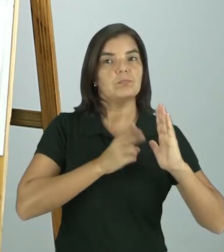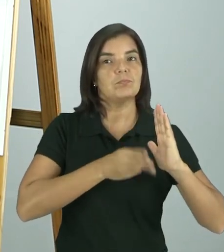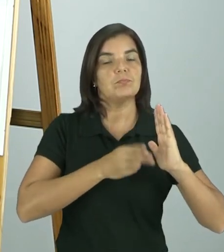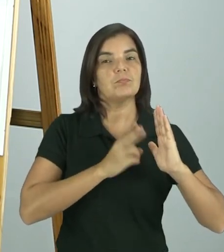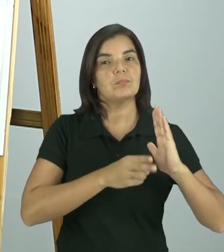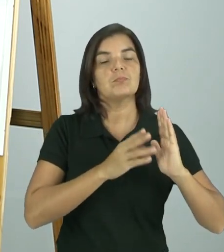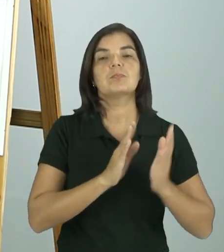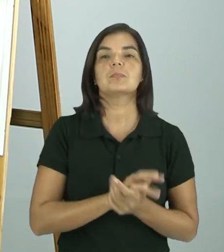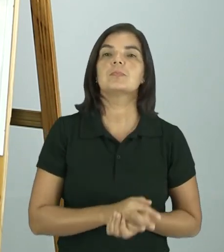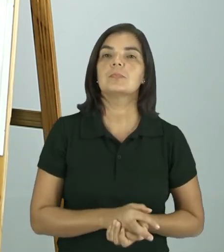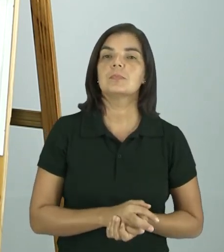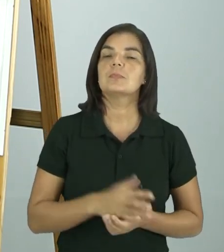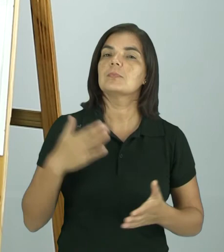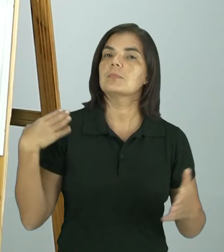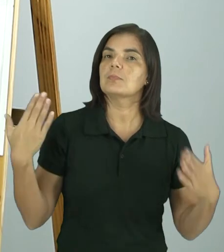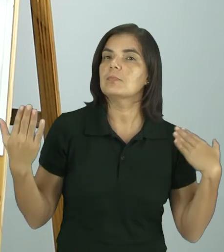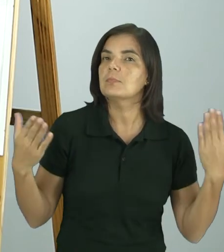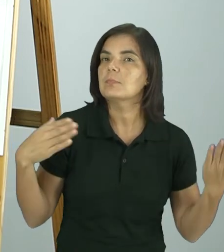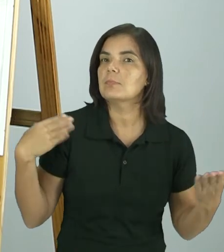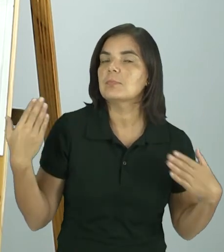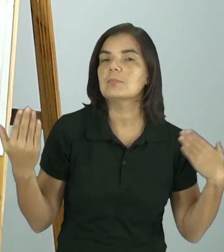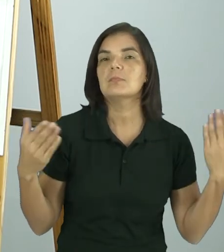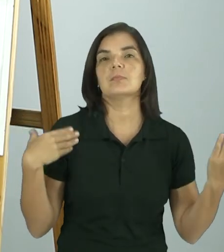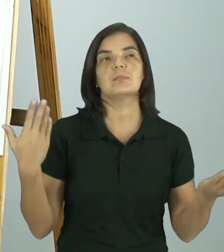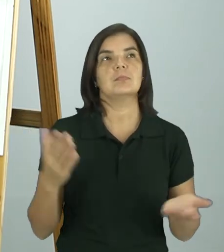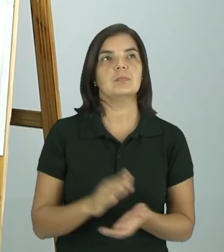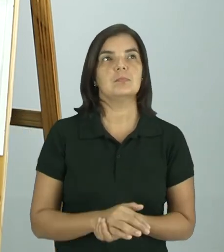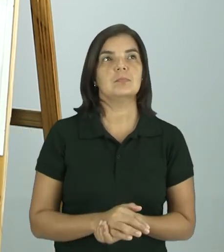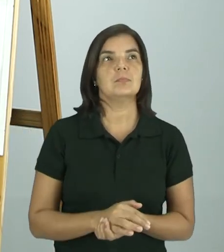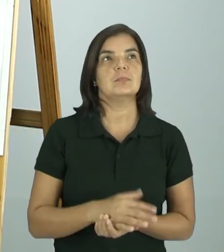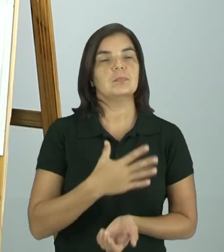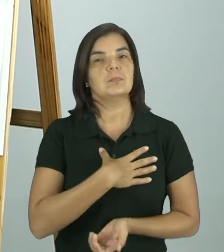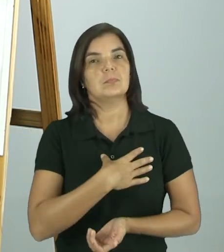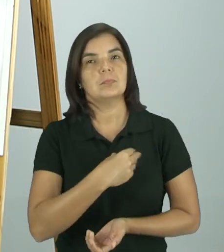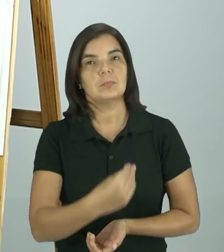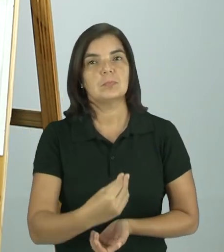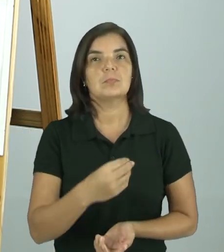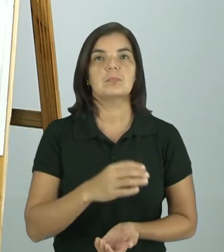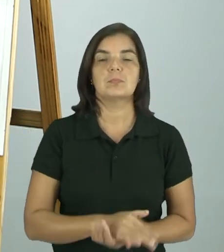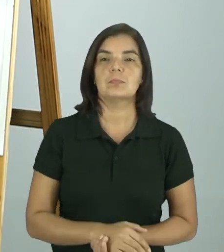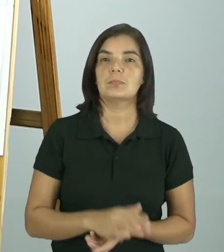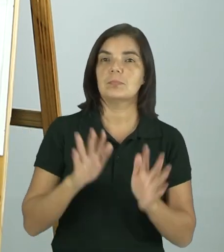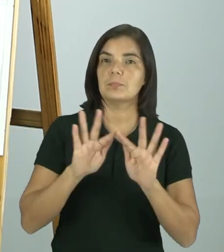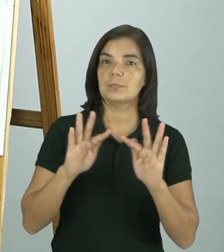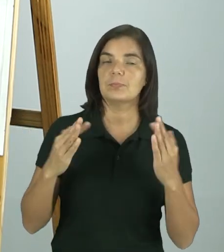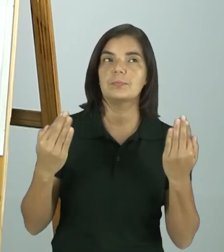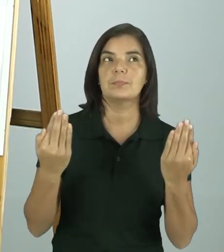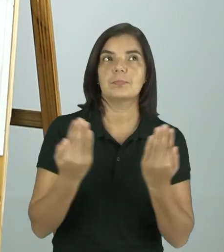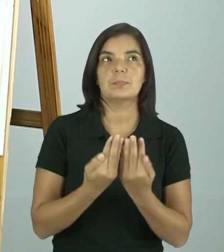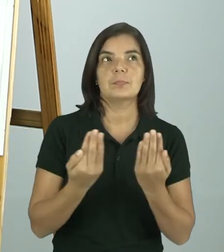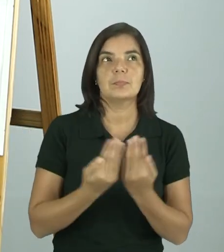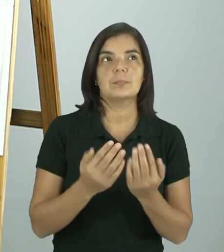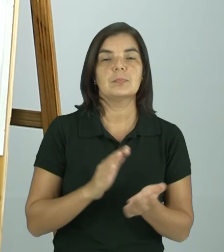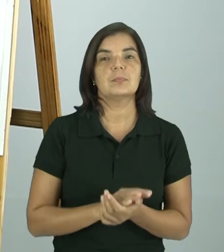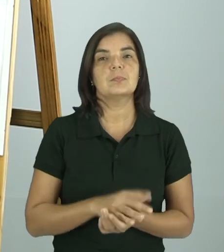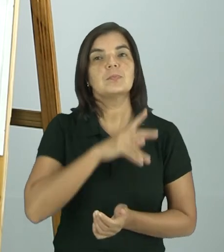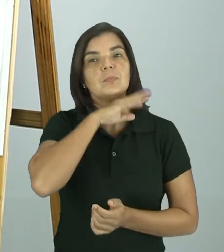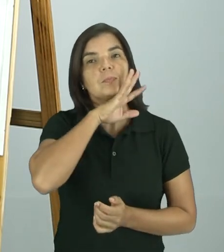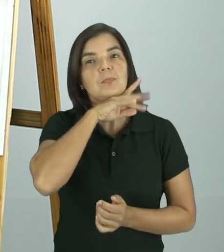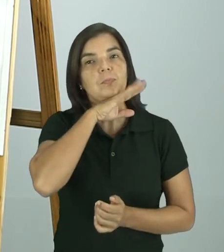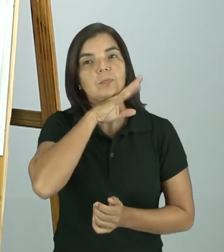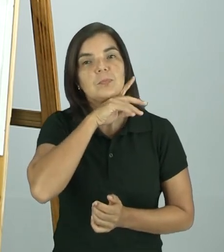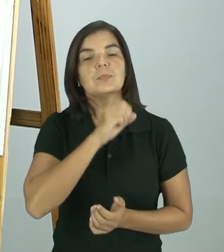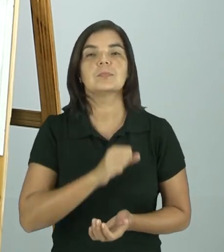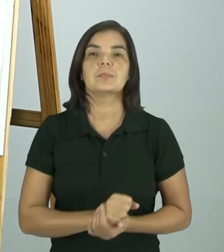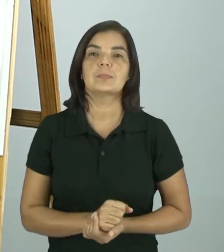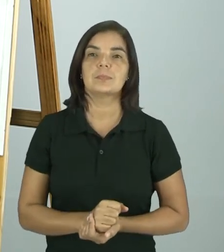Elas vão passear com seus filhos, com a sua família, com os seus animais.